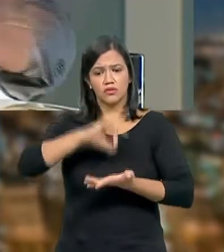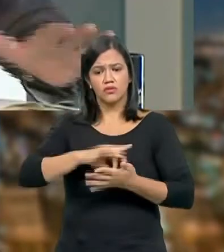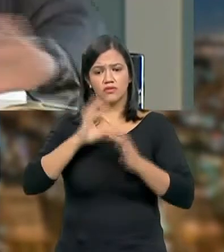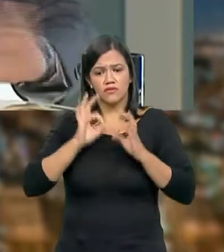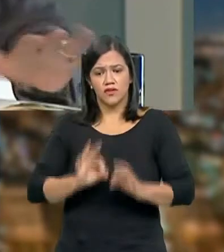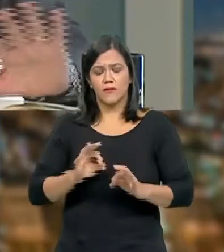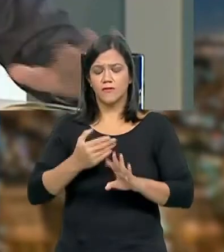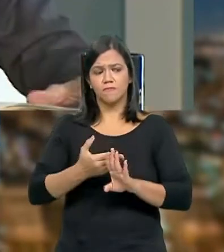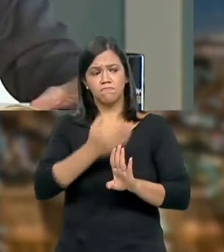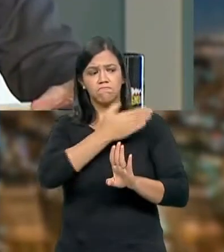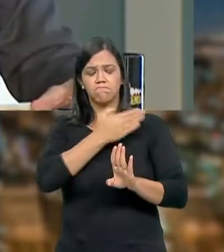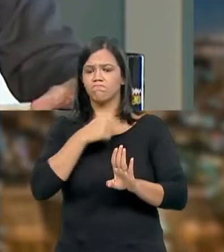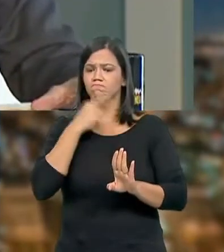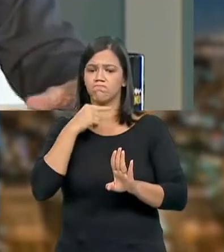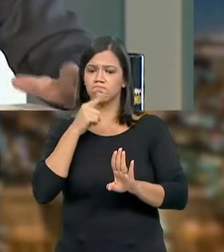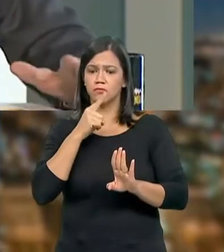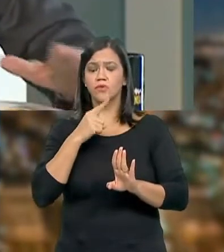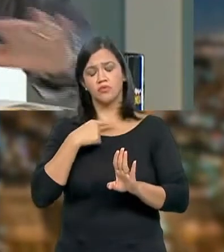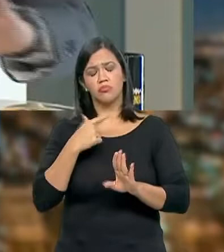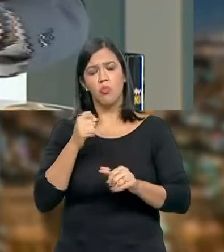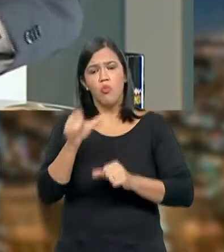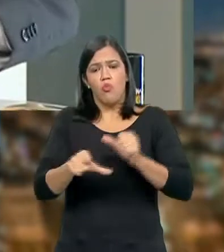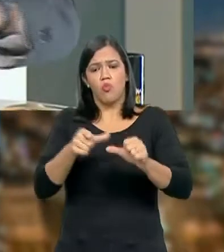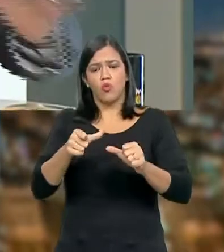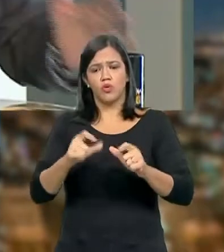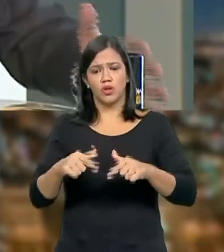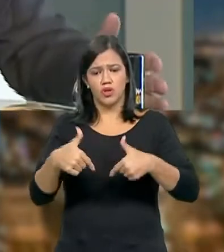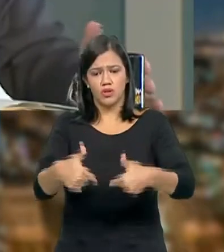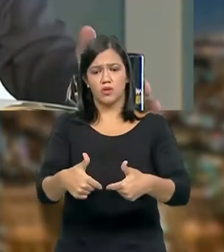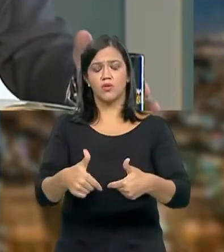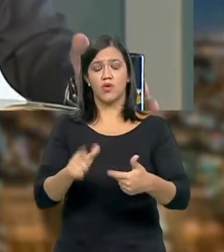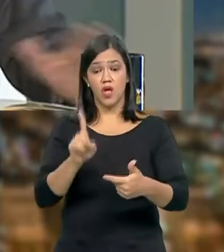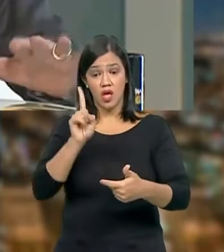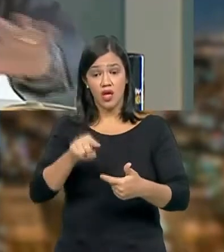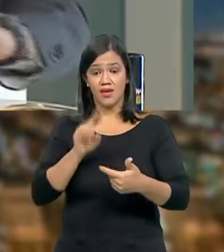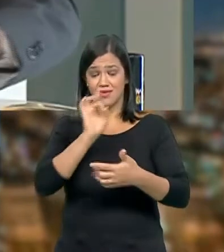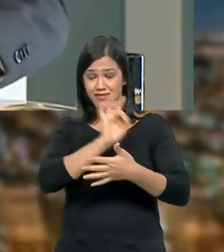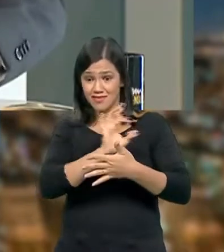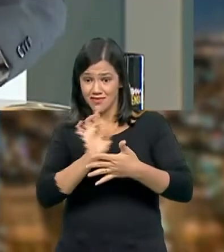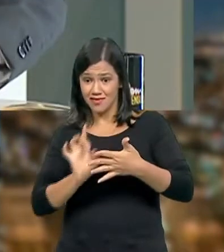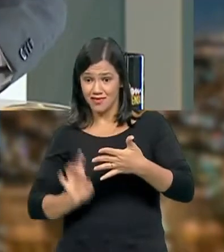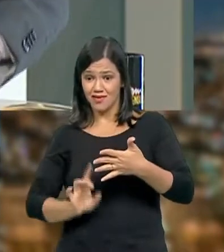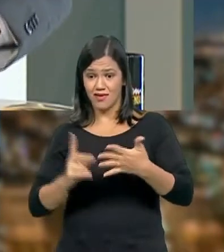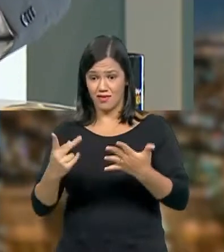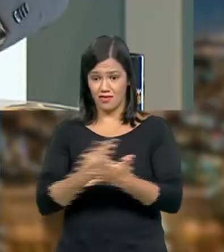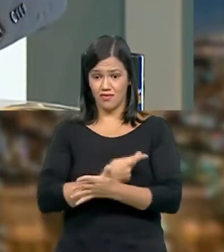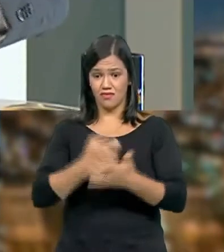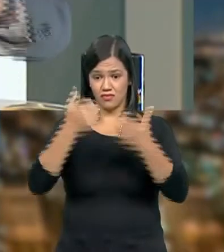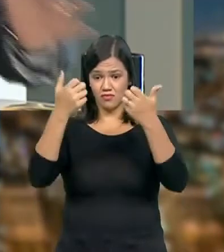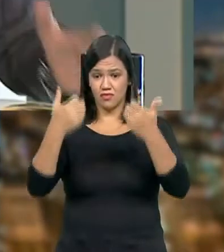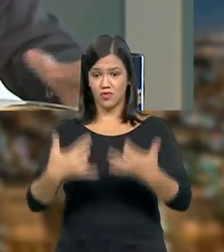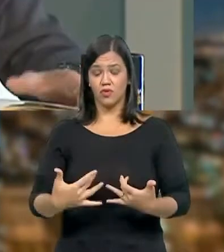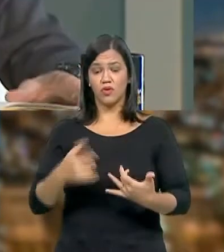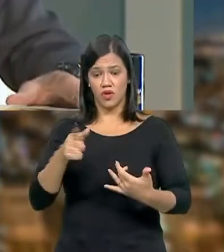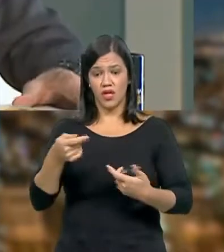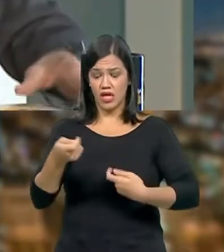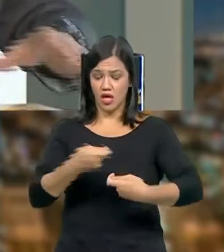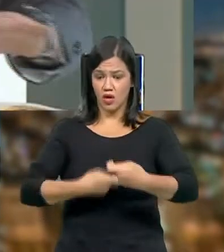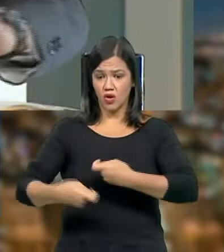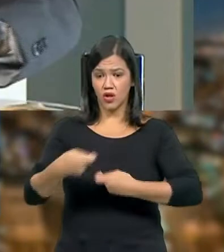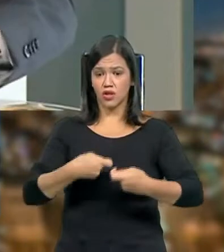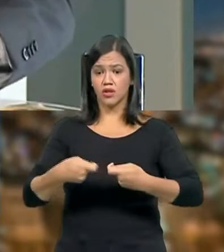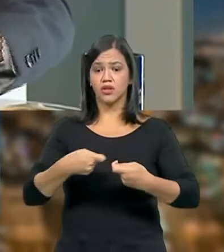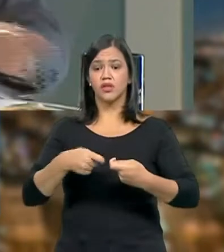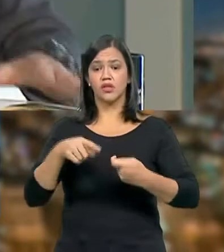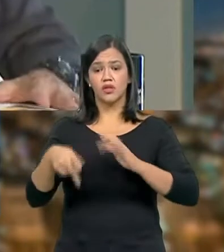não se mostraram eficientes. Então, esse conjunto fez com que a gestão da pandemia